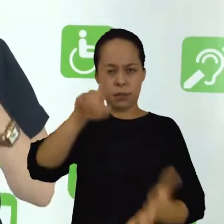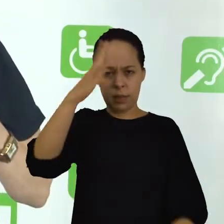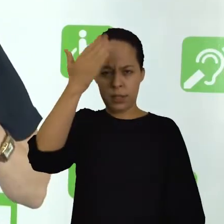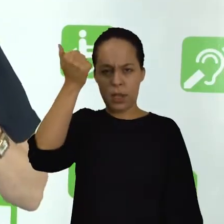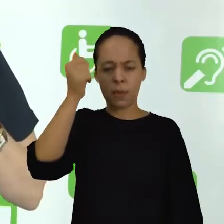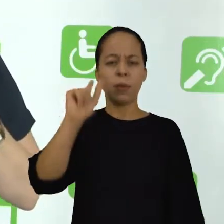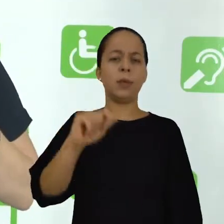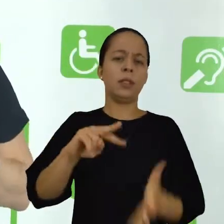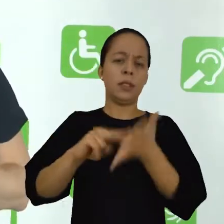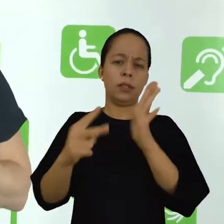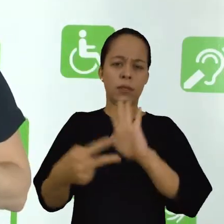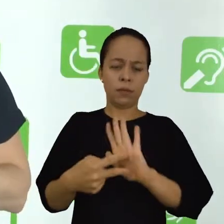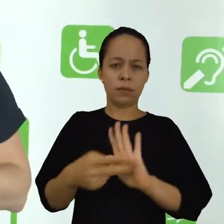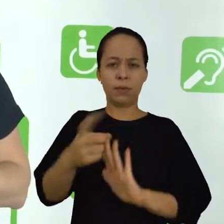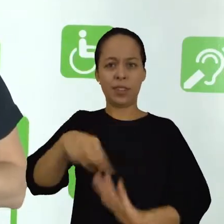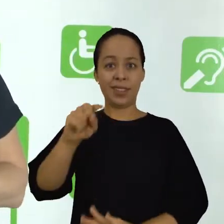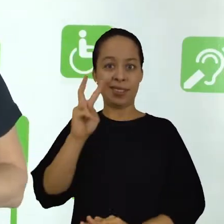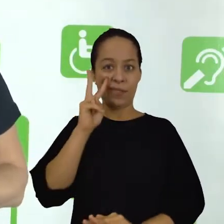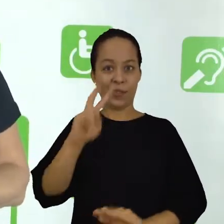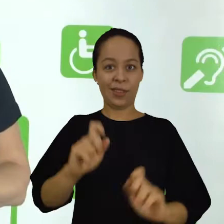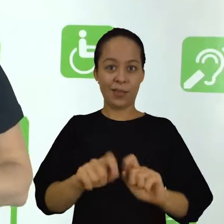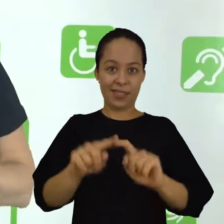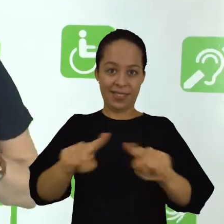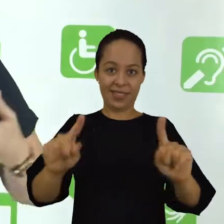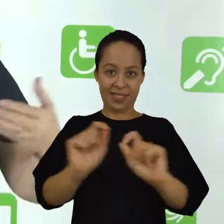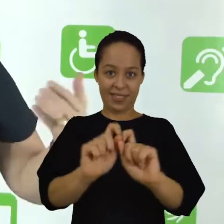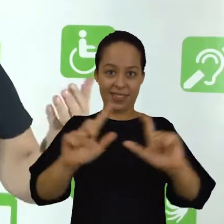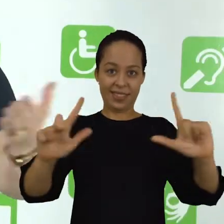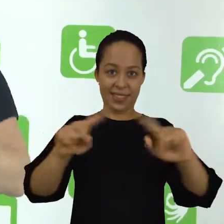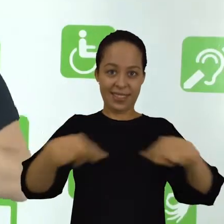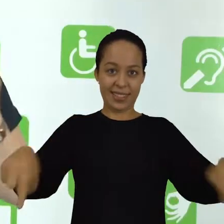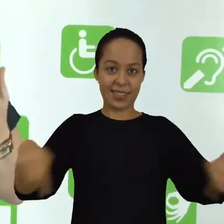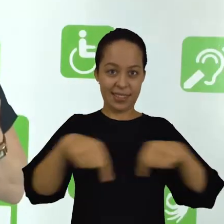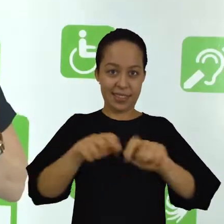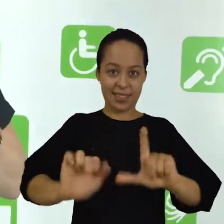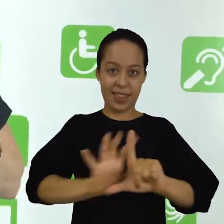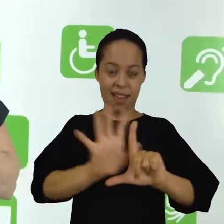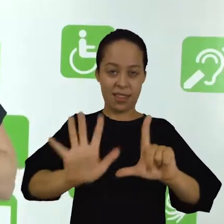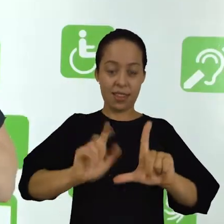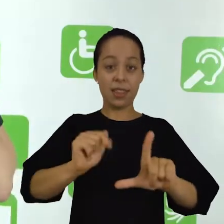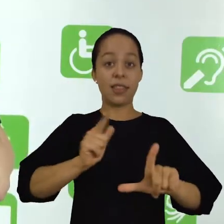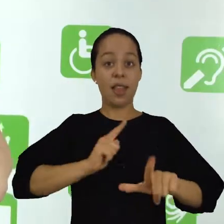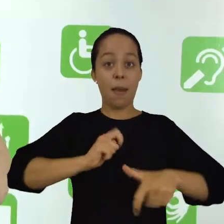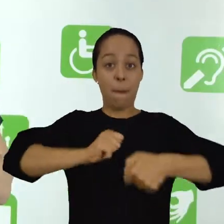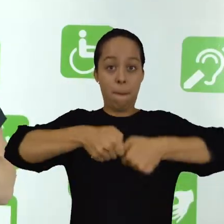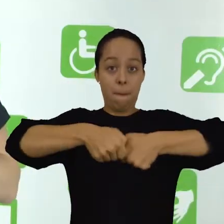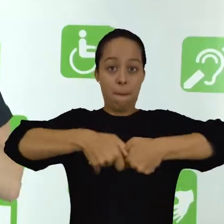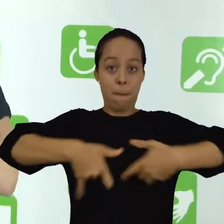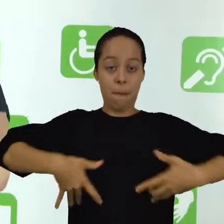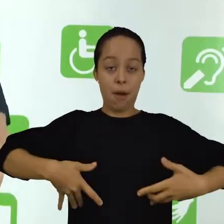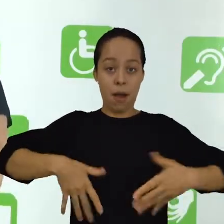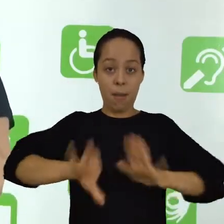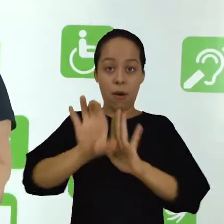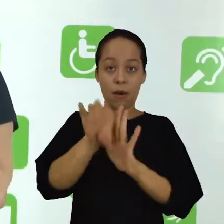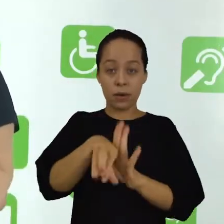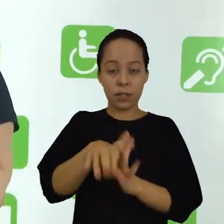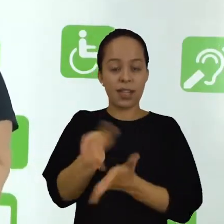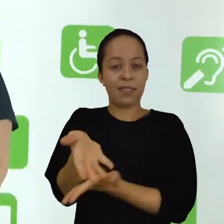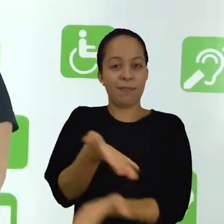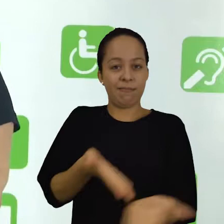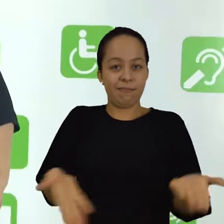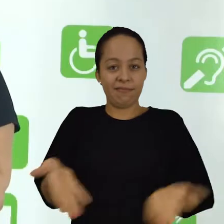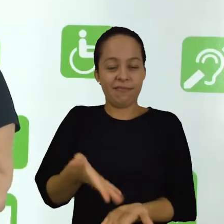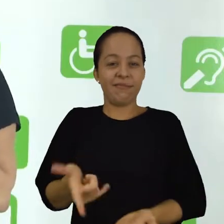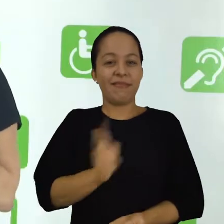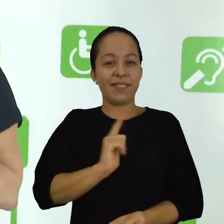vocês já sabem do que se trata, já tem visível aí na nossa sala, que é o nosso mapa conceitual